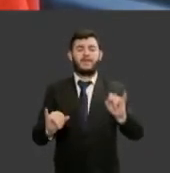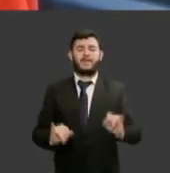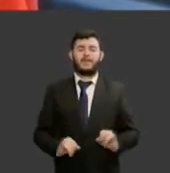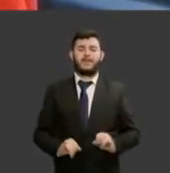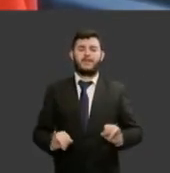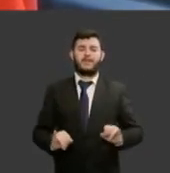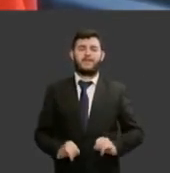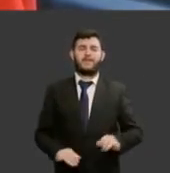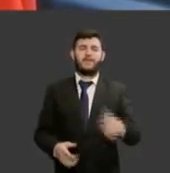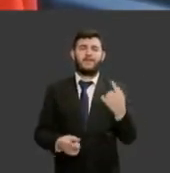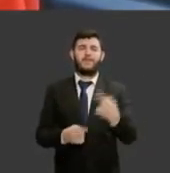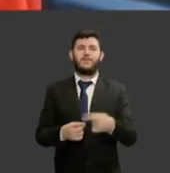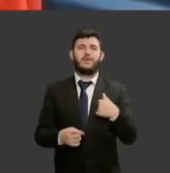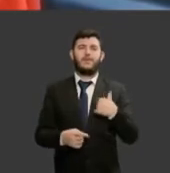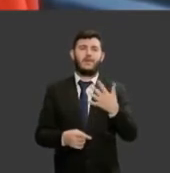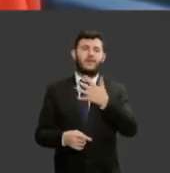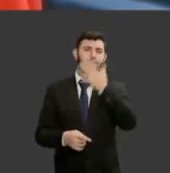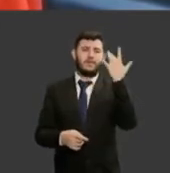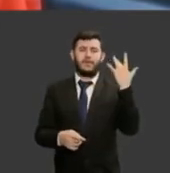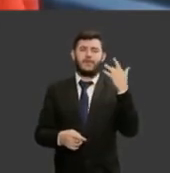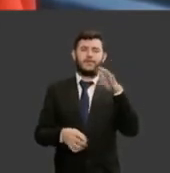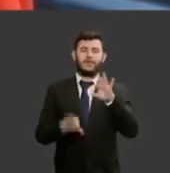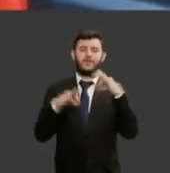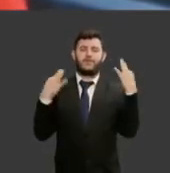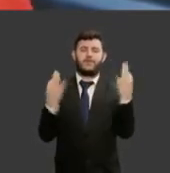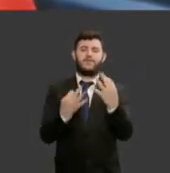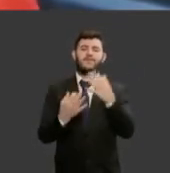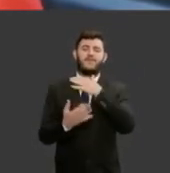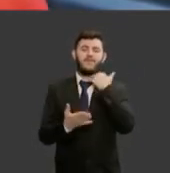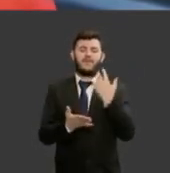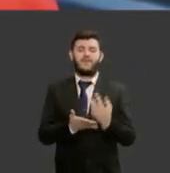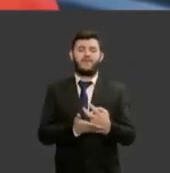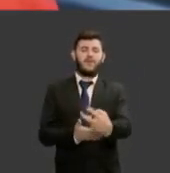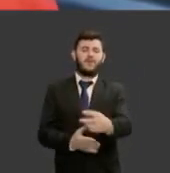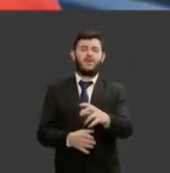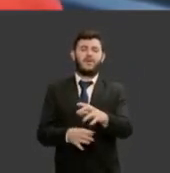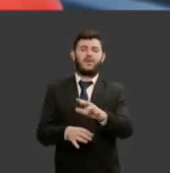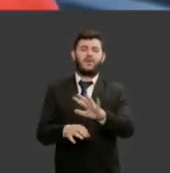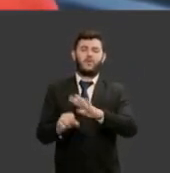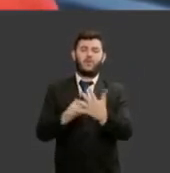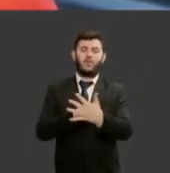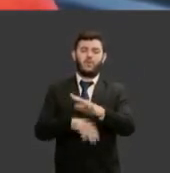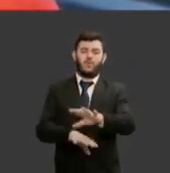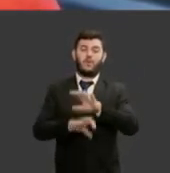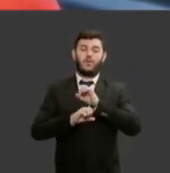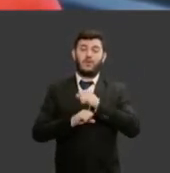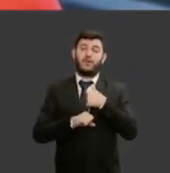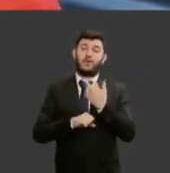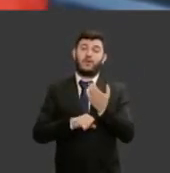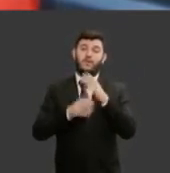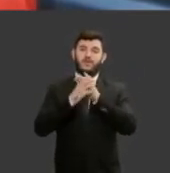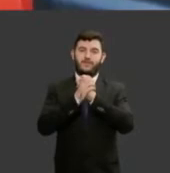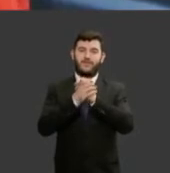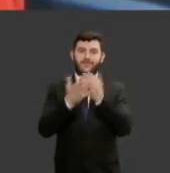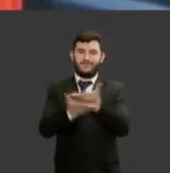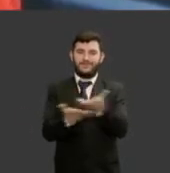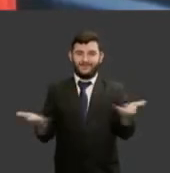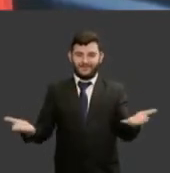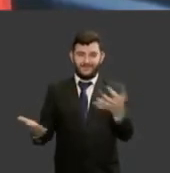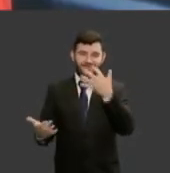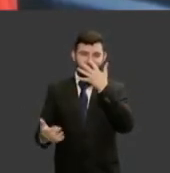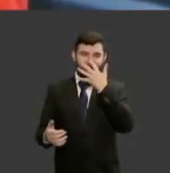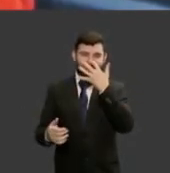nome dessas guerreiras eu cumprimento todas as senhoras e os senhores que nos acompanham nesse encontro de hoje gostaria de